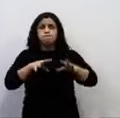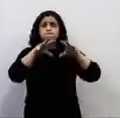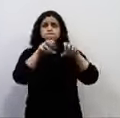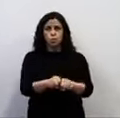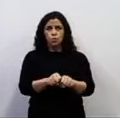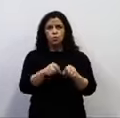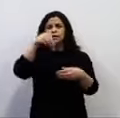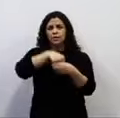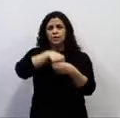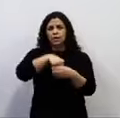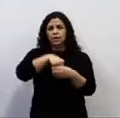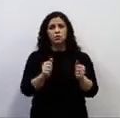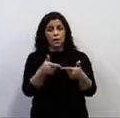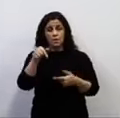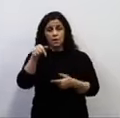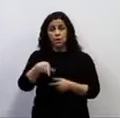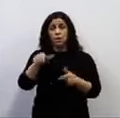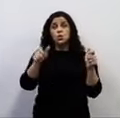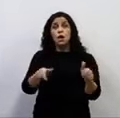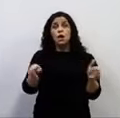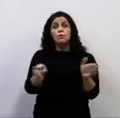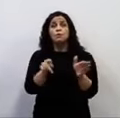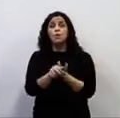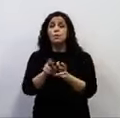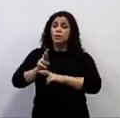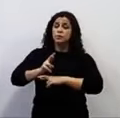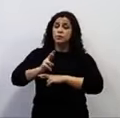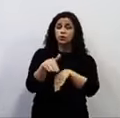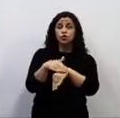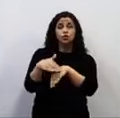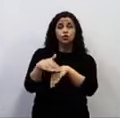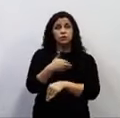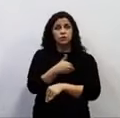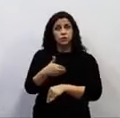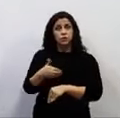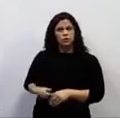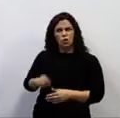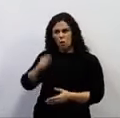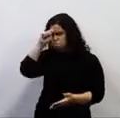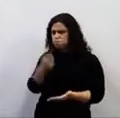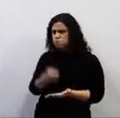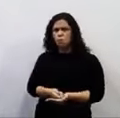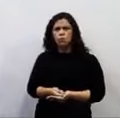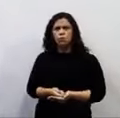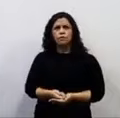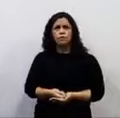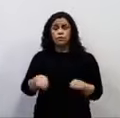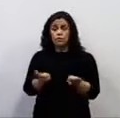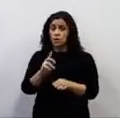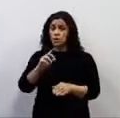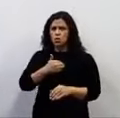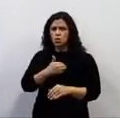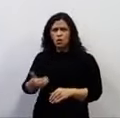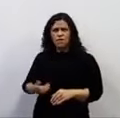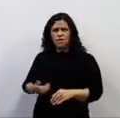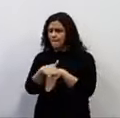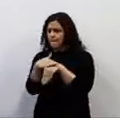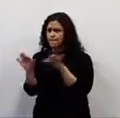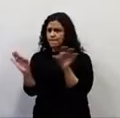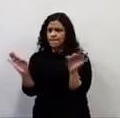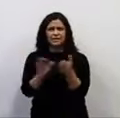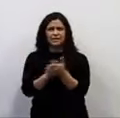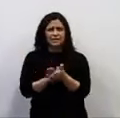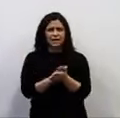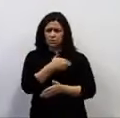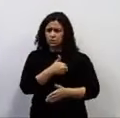a única esperança de diálogo com esse governo autoritário, com esse governo que não dialoga, com esse governo que